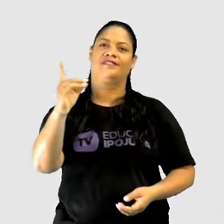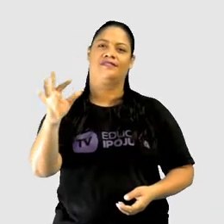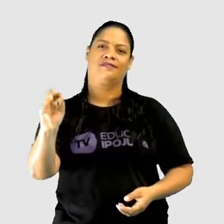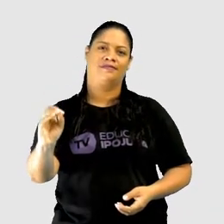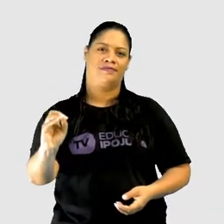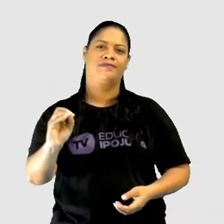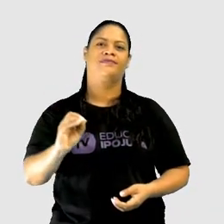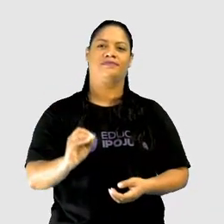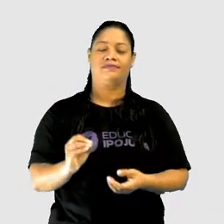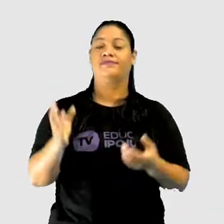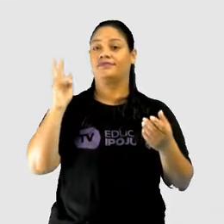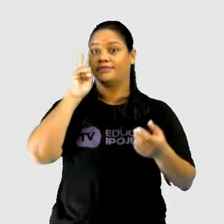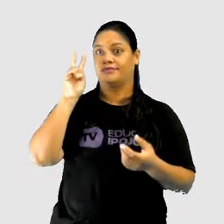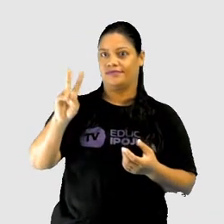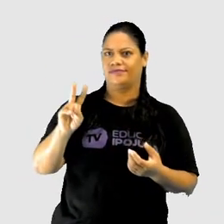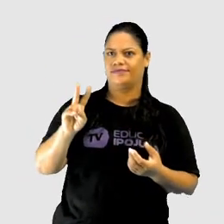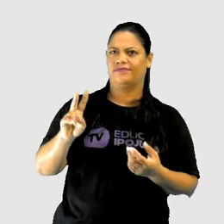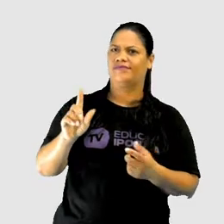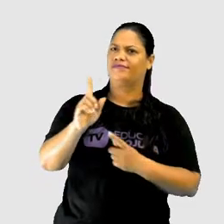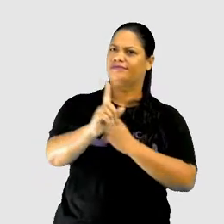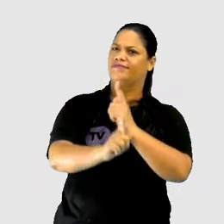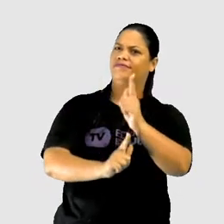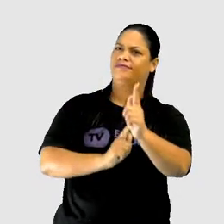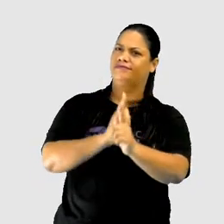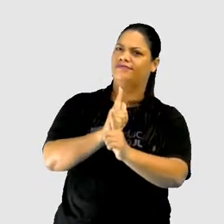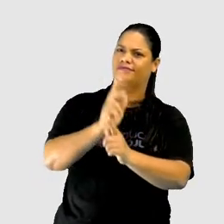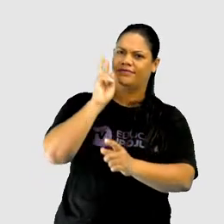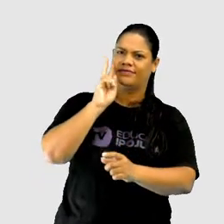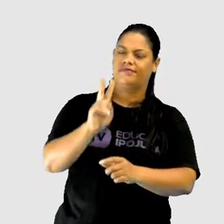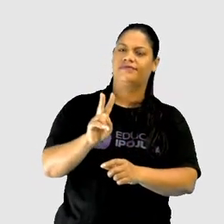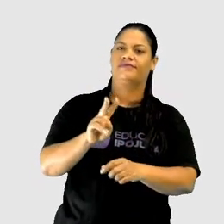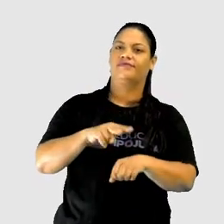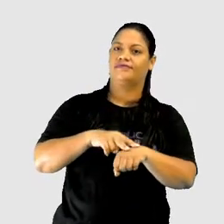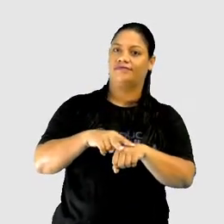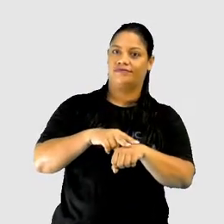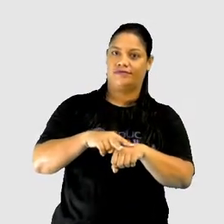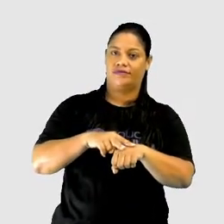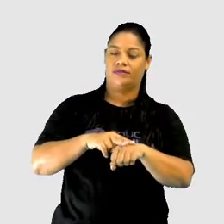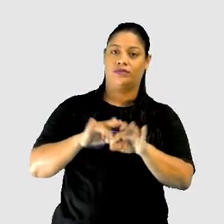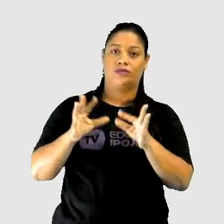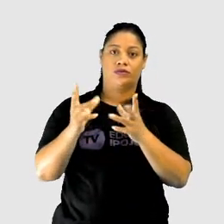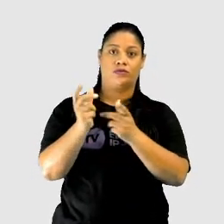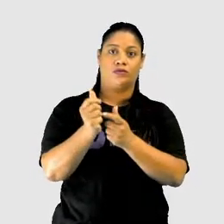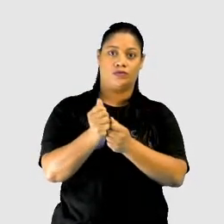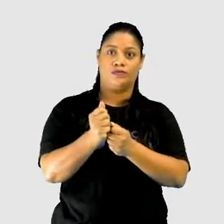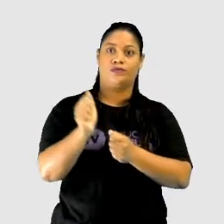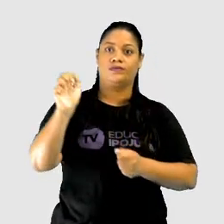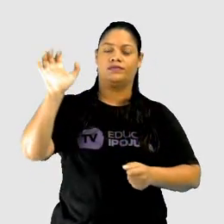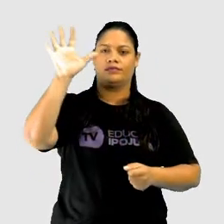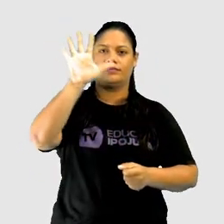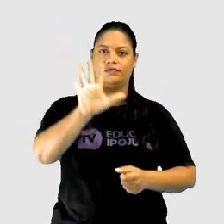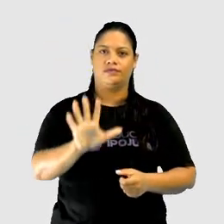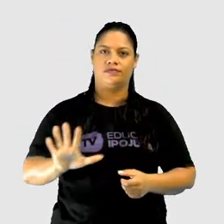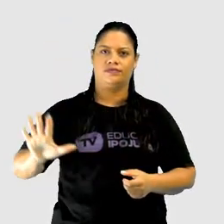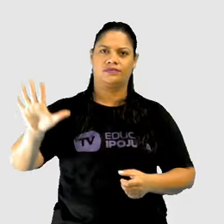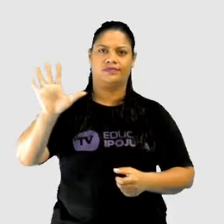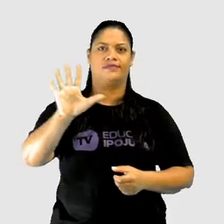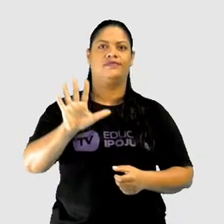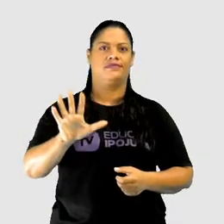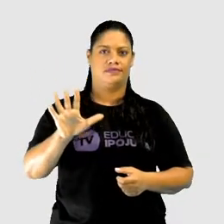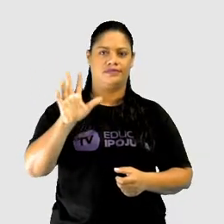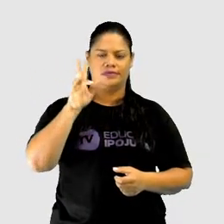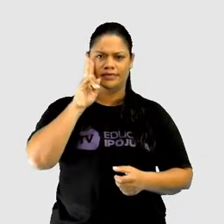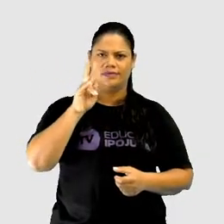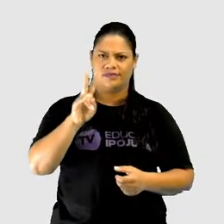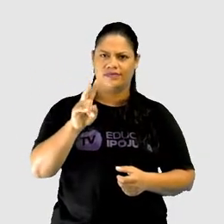vendo aqui no nosso globo, essa parte pintada de verde, é todo o continente asiático. Se a gente levar em consideração o